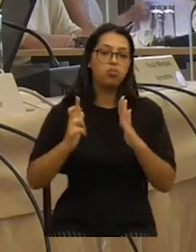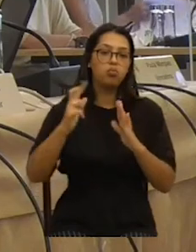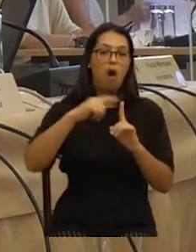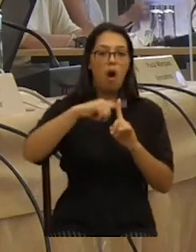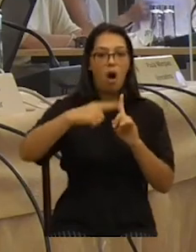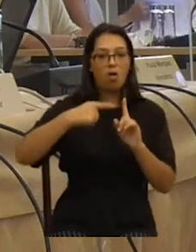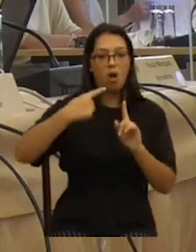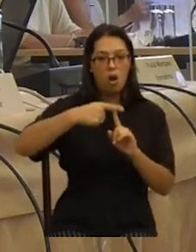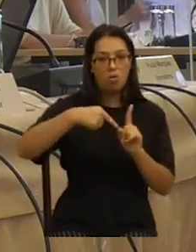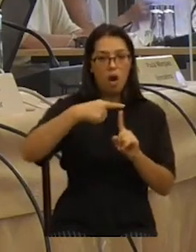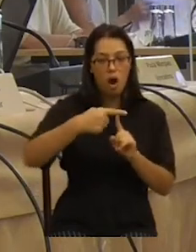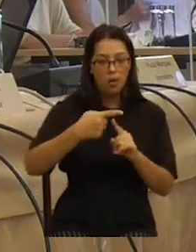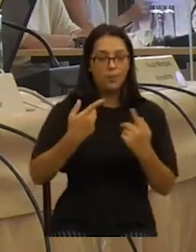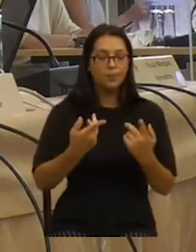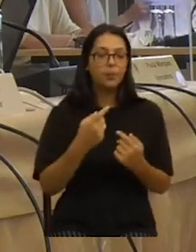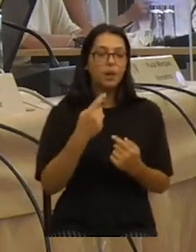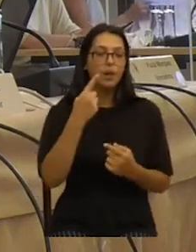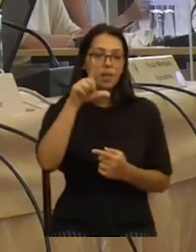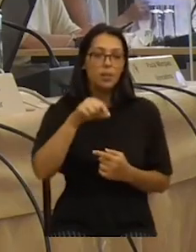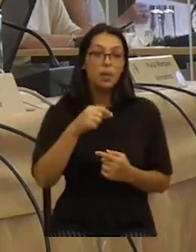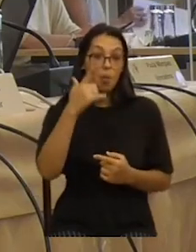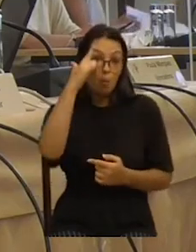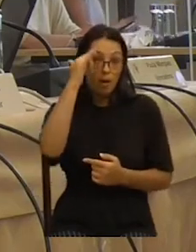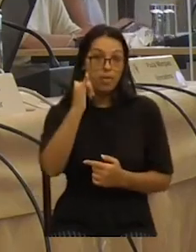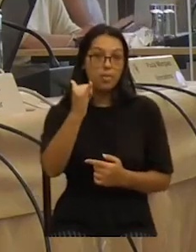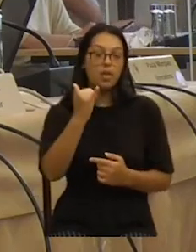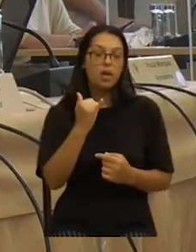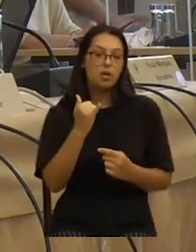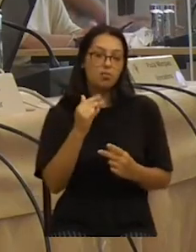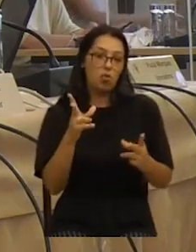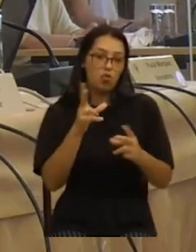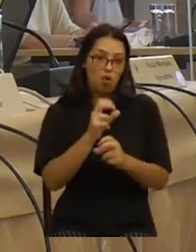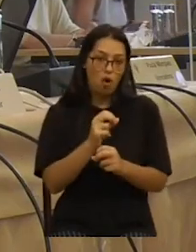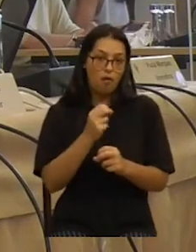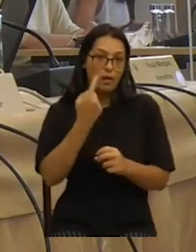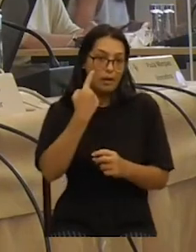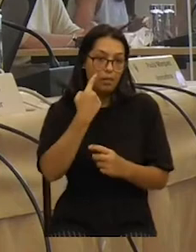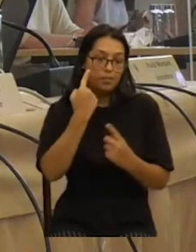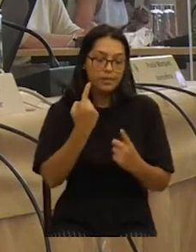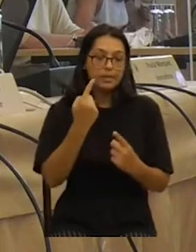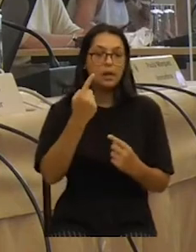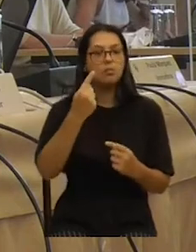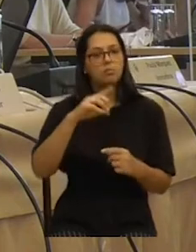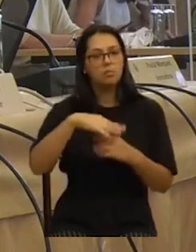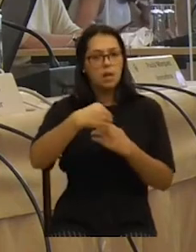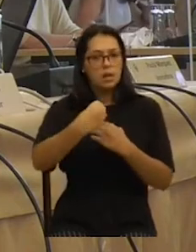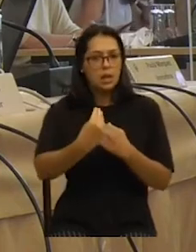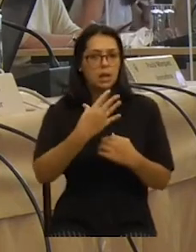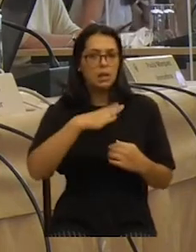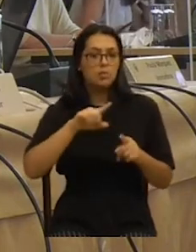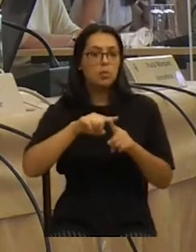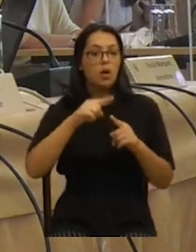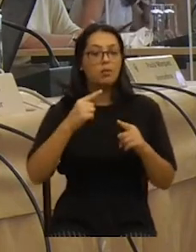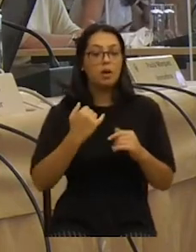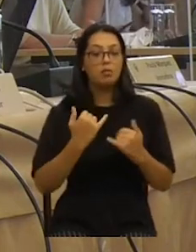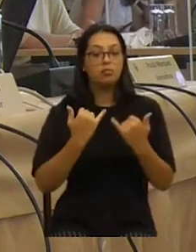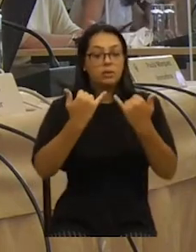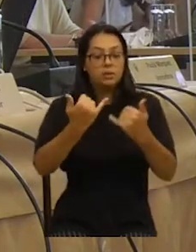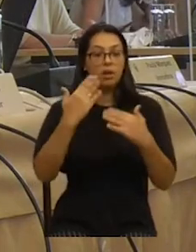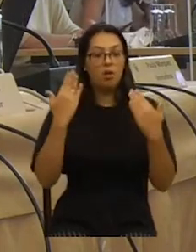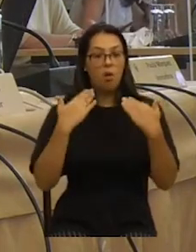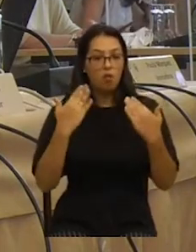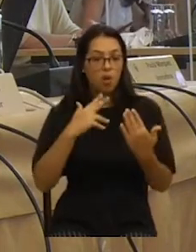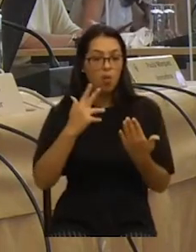Gostaria de apresentar aqui uma ideia nova que queremos trazer depois do verão como